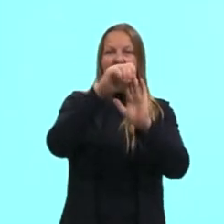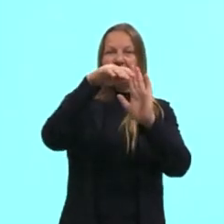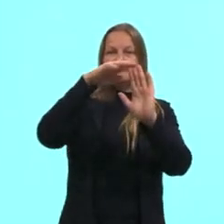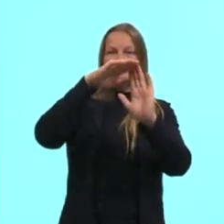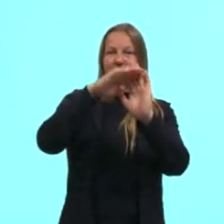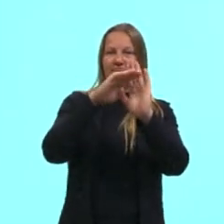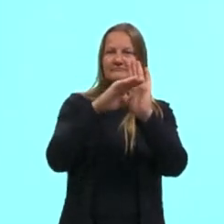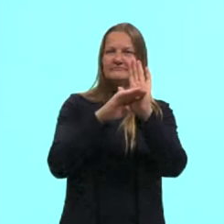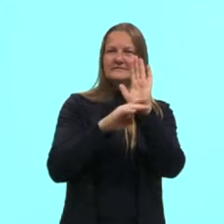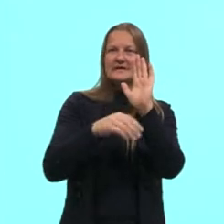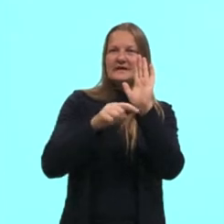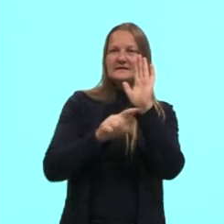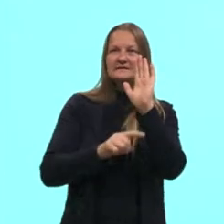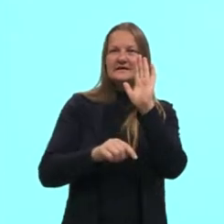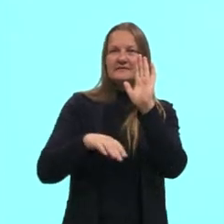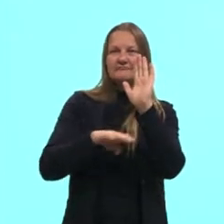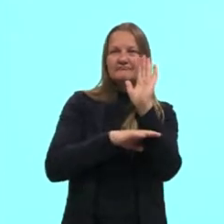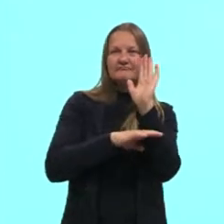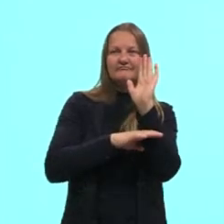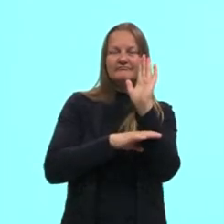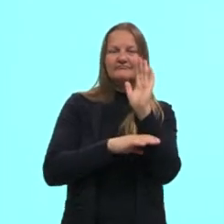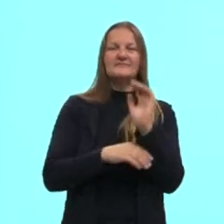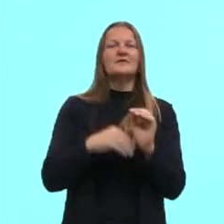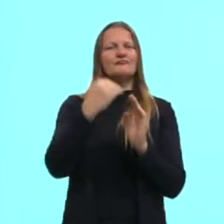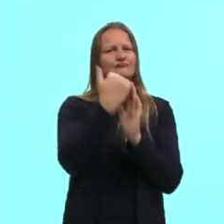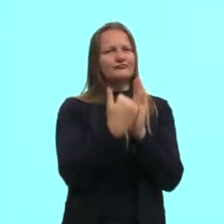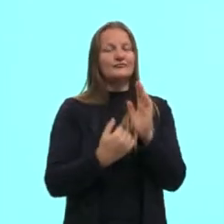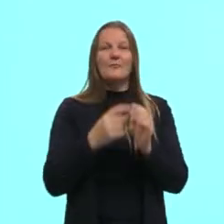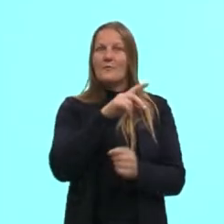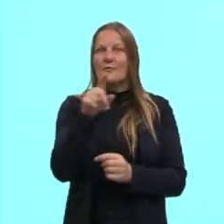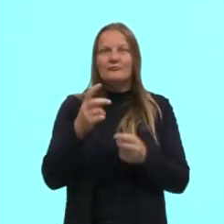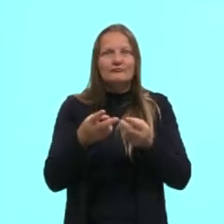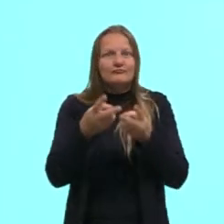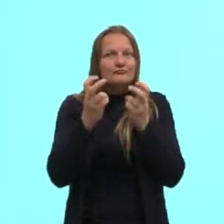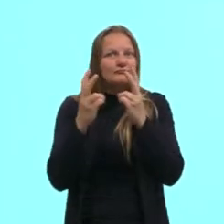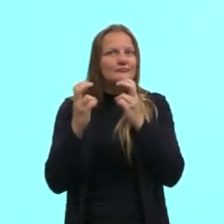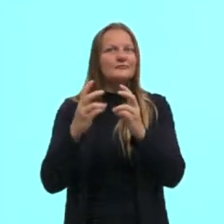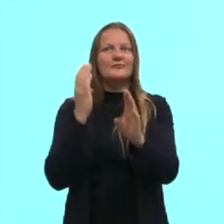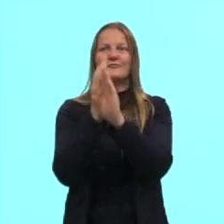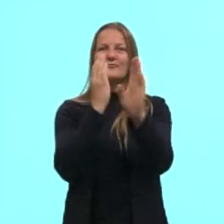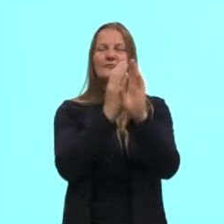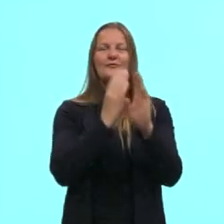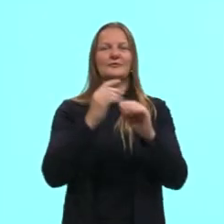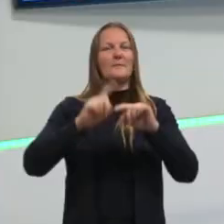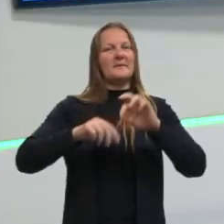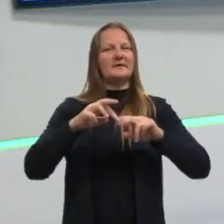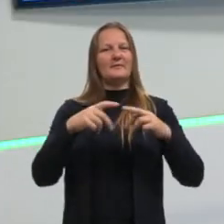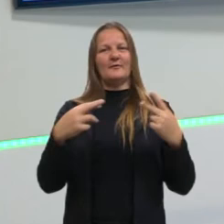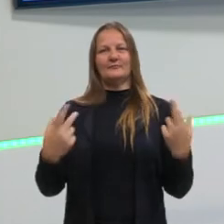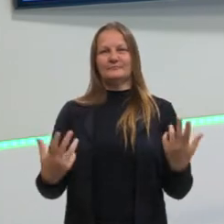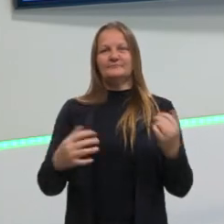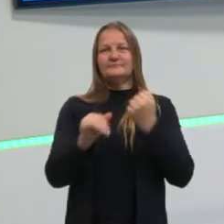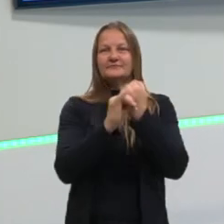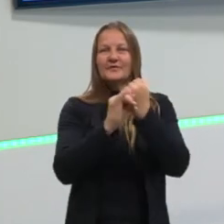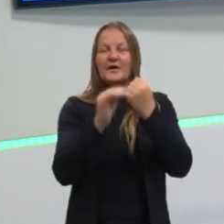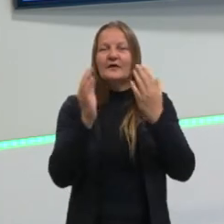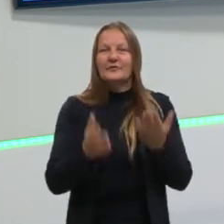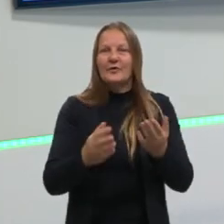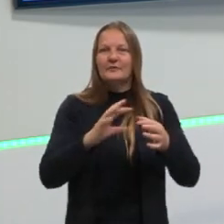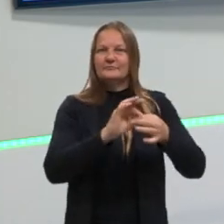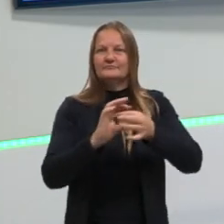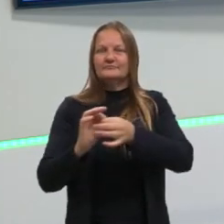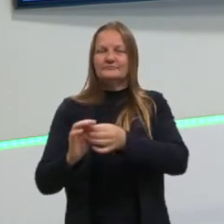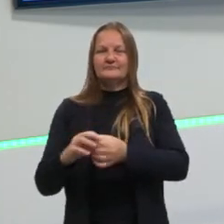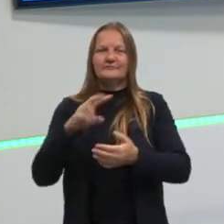principais que a gente tem. E através dessa lista vocês podem procurar o material deles para conhecer, para